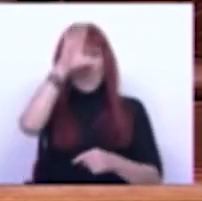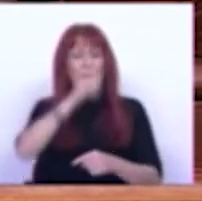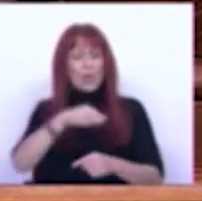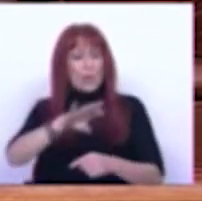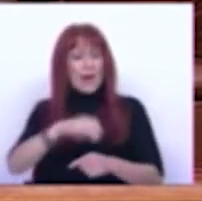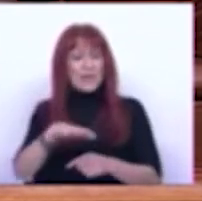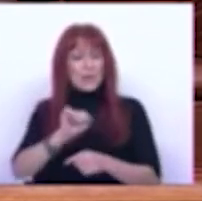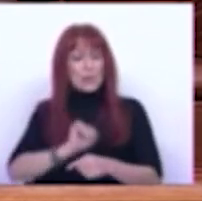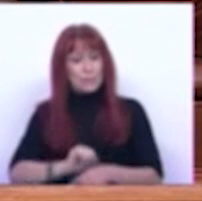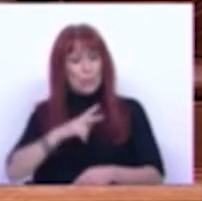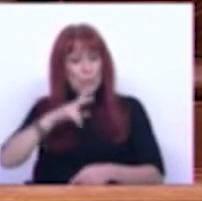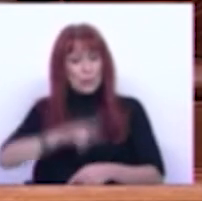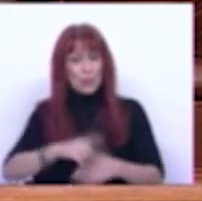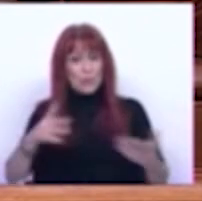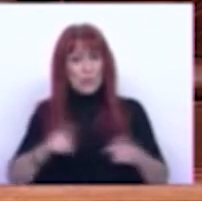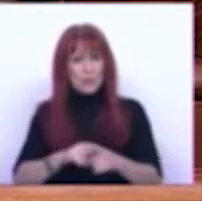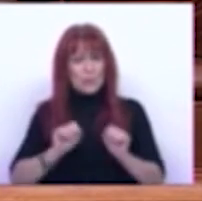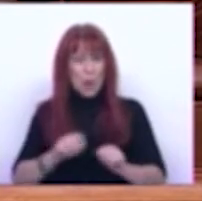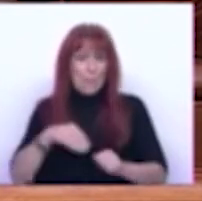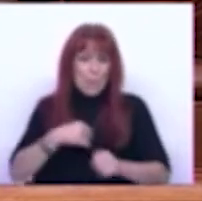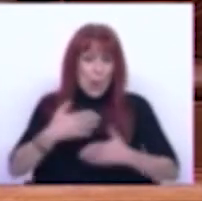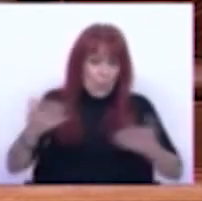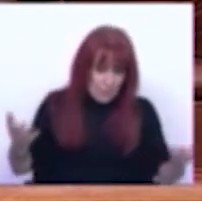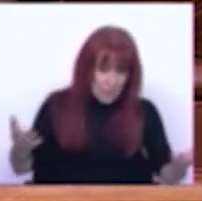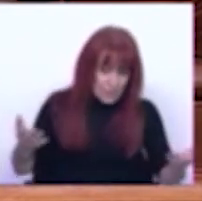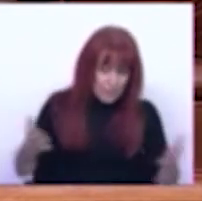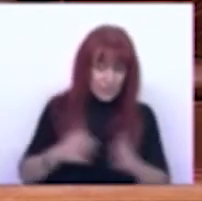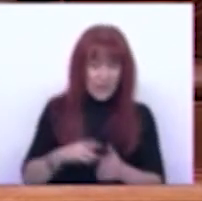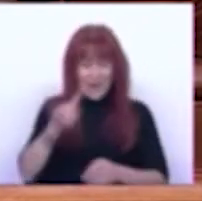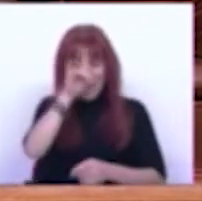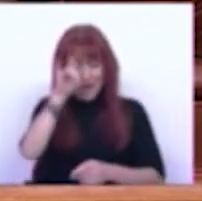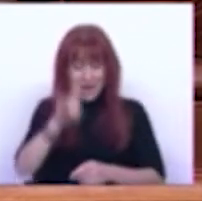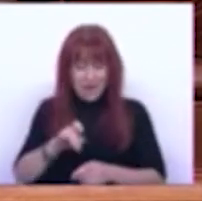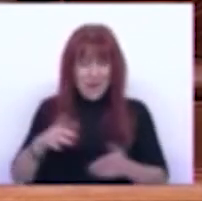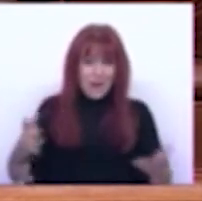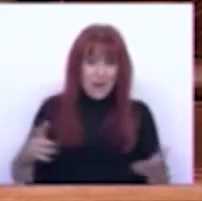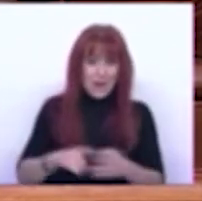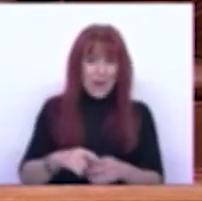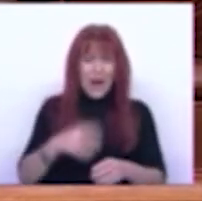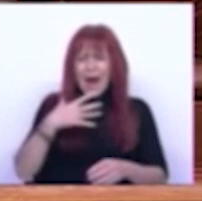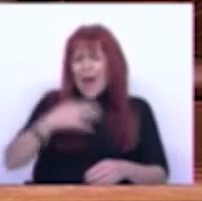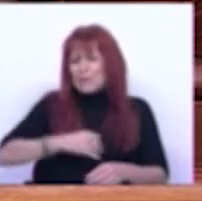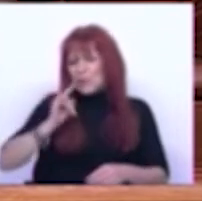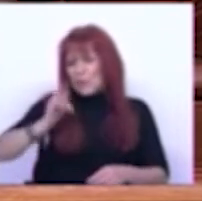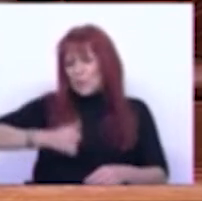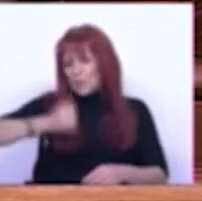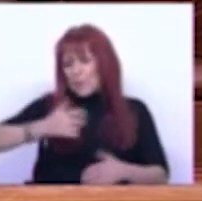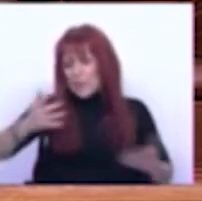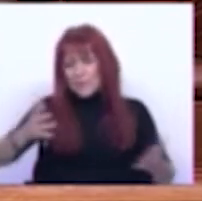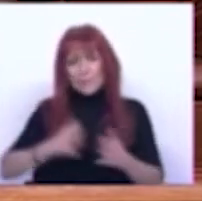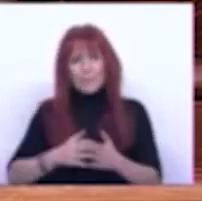a situação nacional não seria motivo de preocupação A questão absolutamente essencial